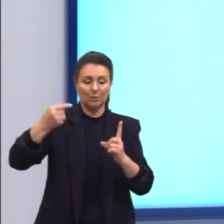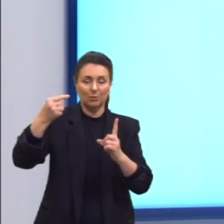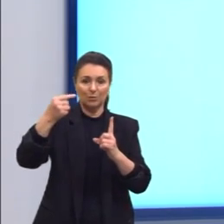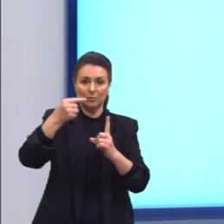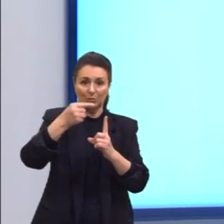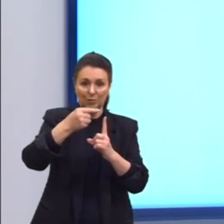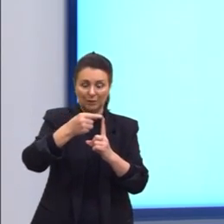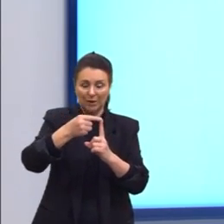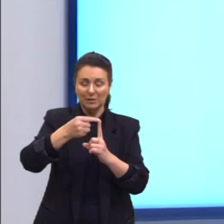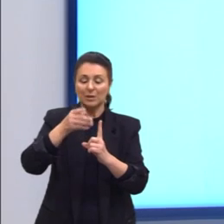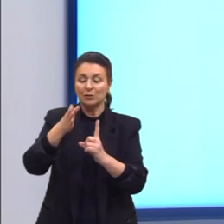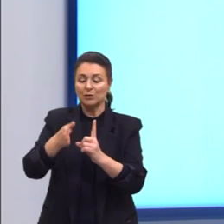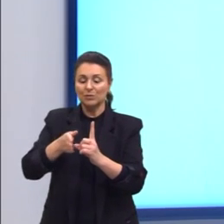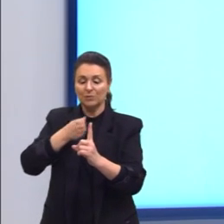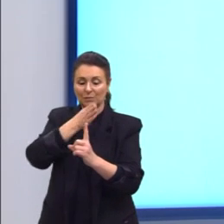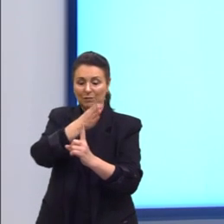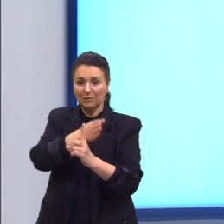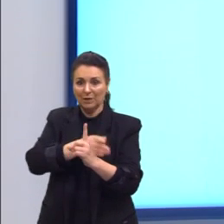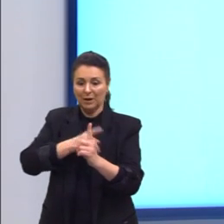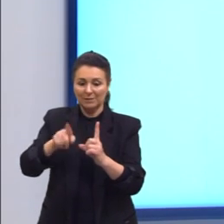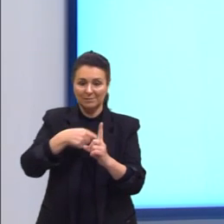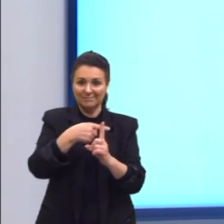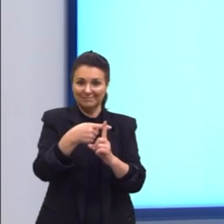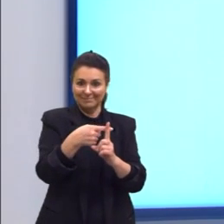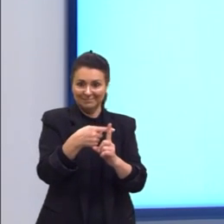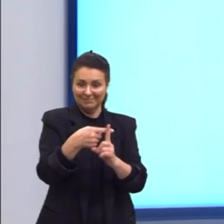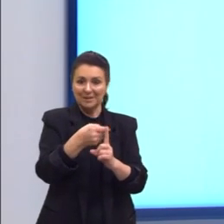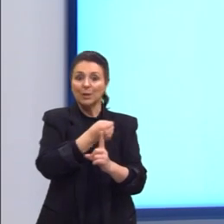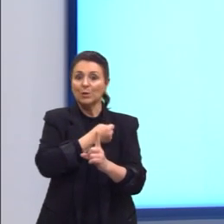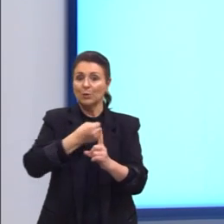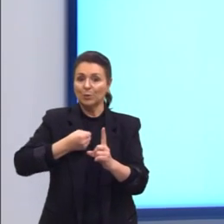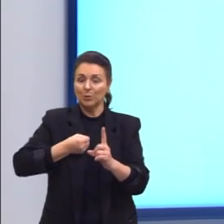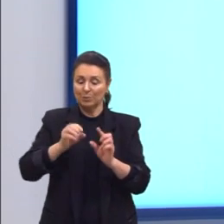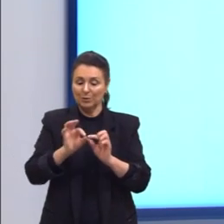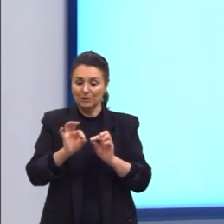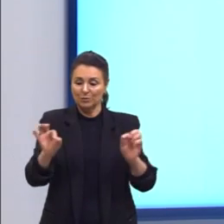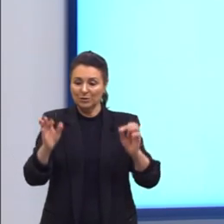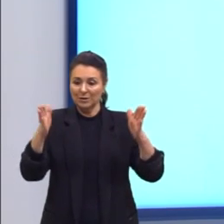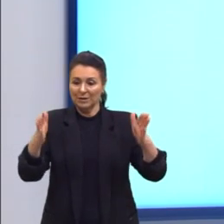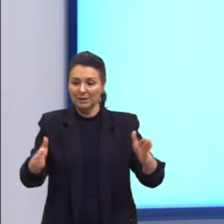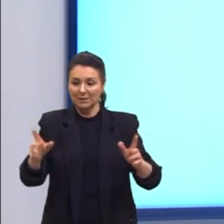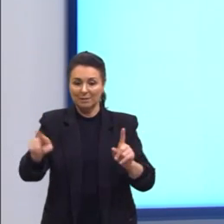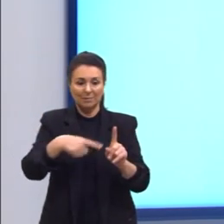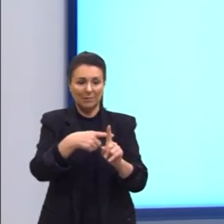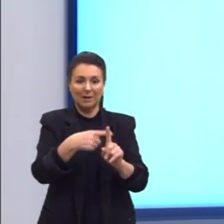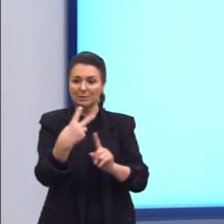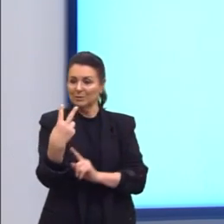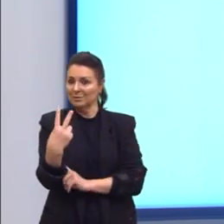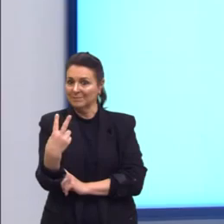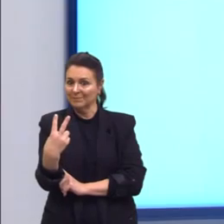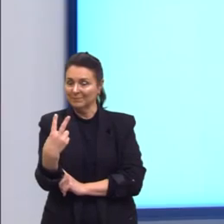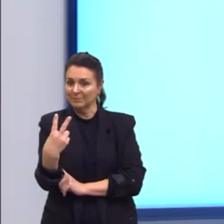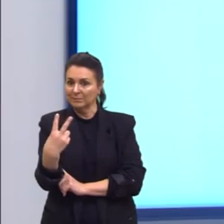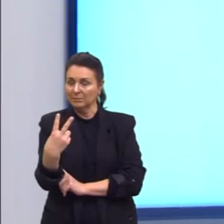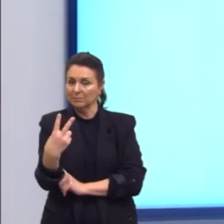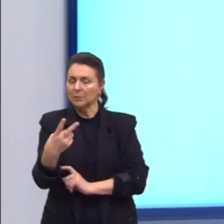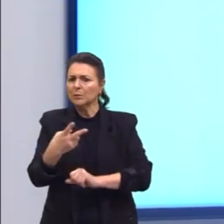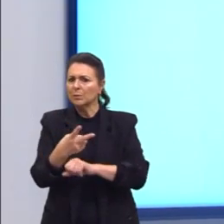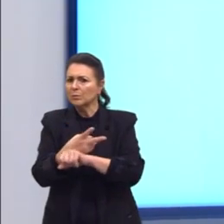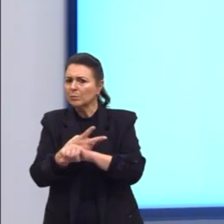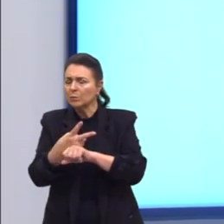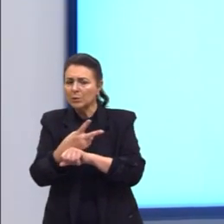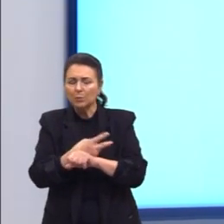o número de faces é igual ao número de arestas mais dois. No entanto, na busca dessa